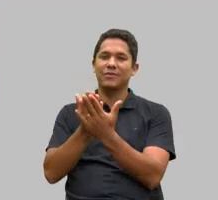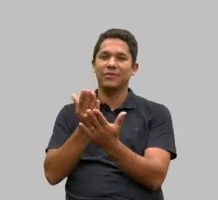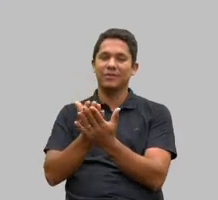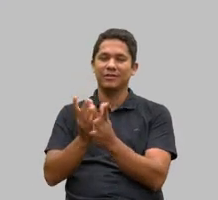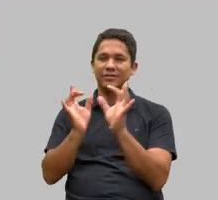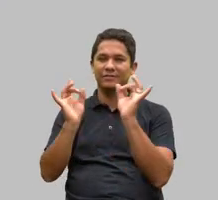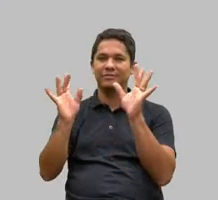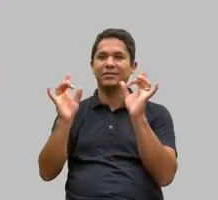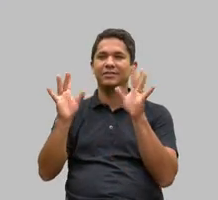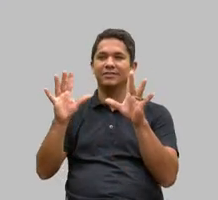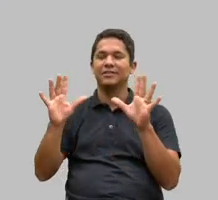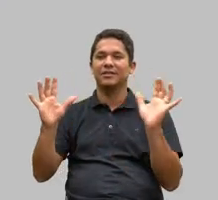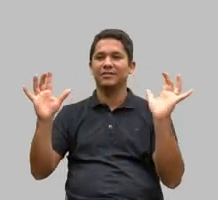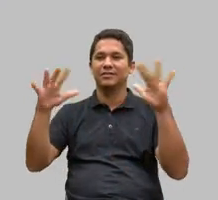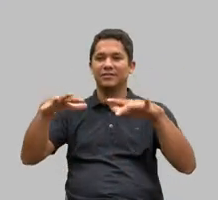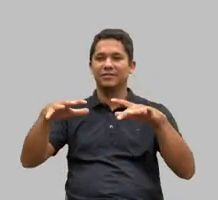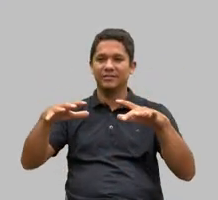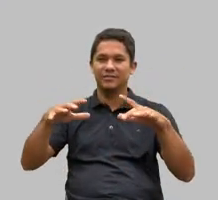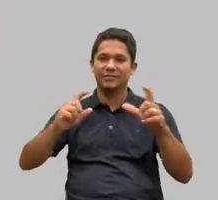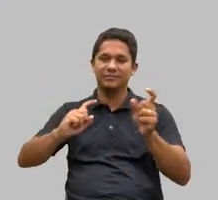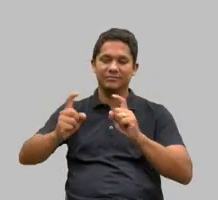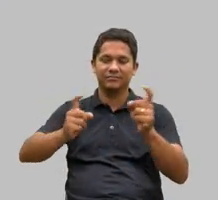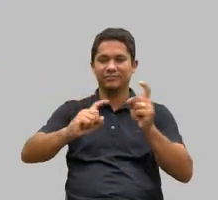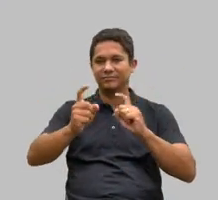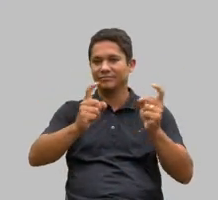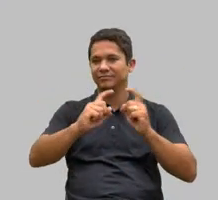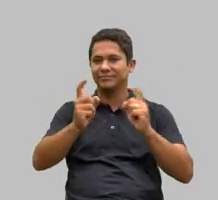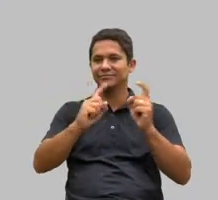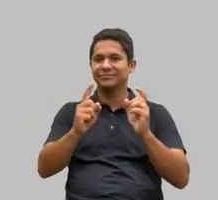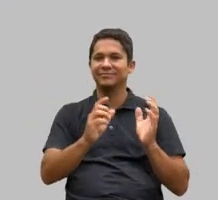se reuniam com o princípio da APAI